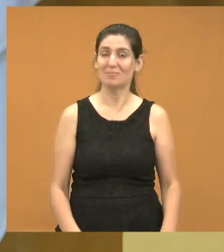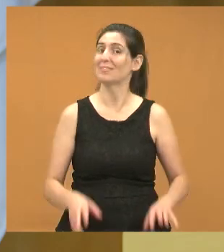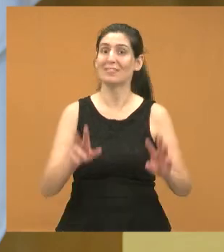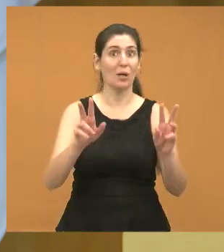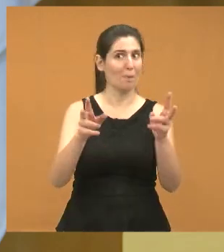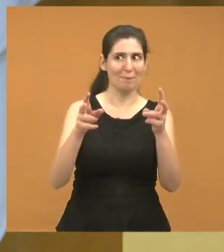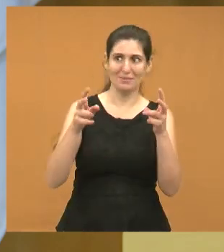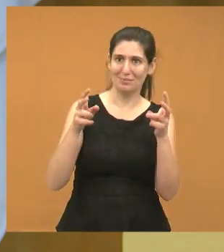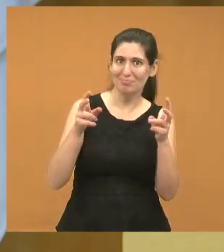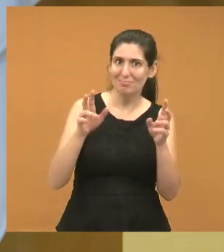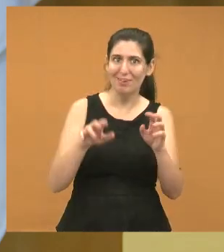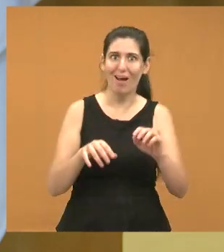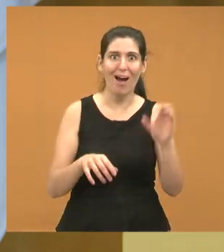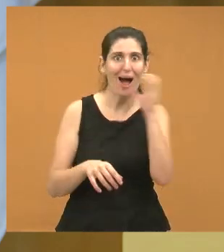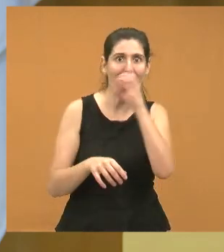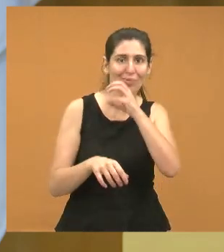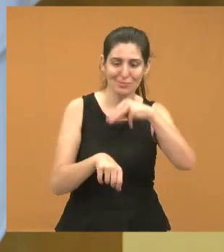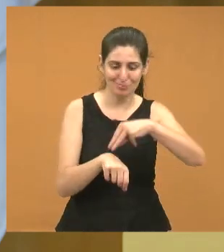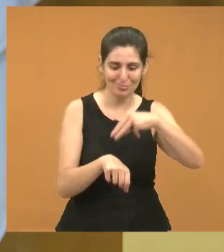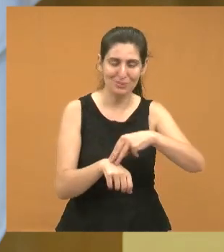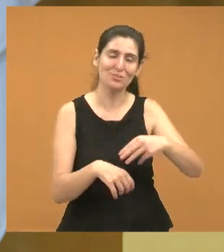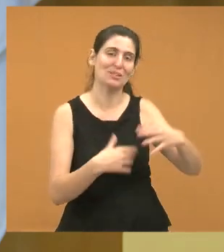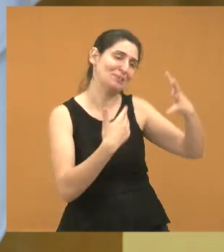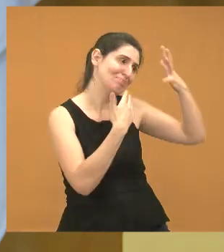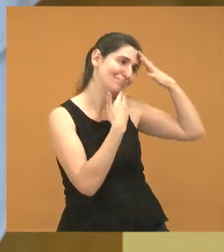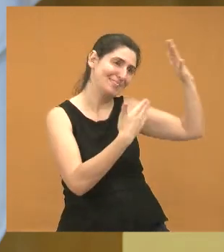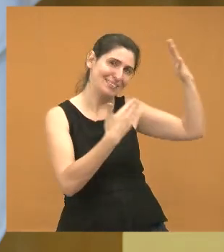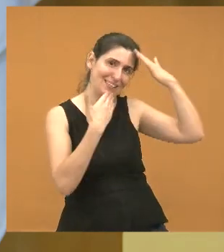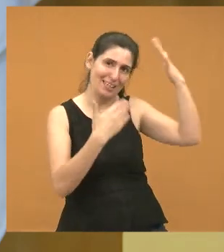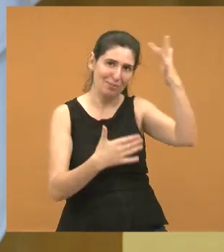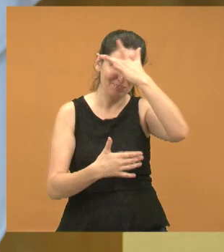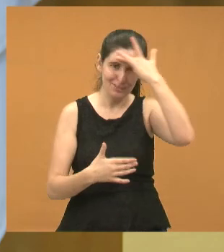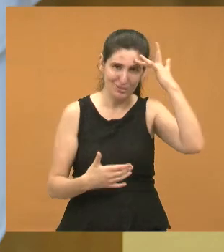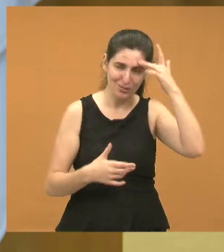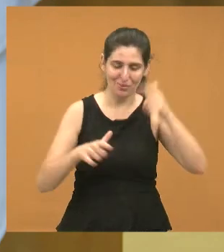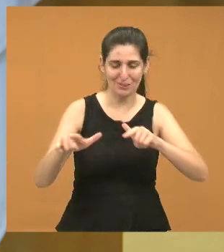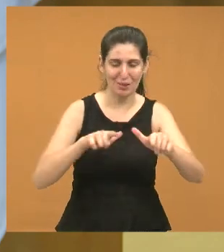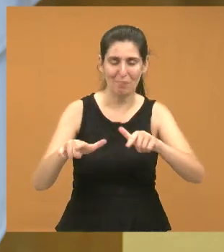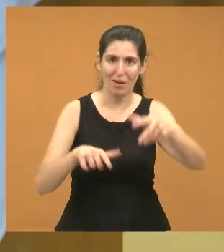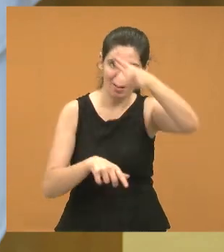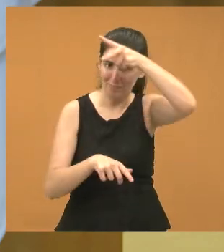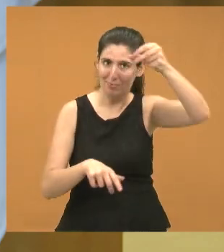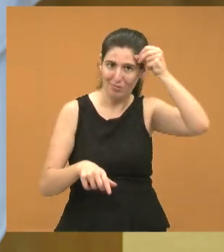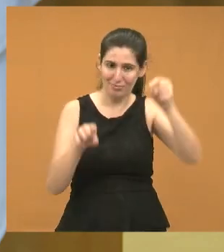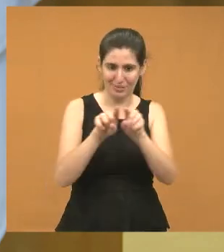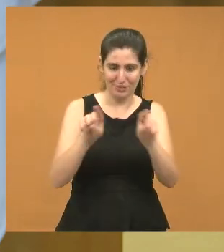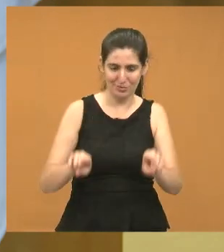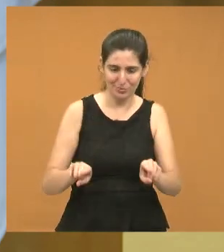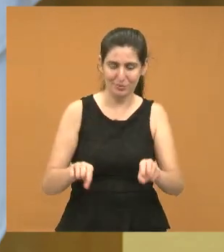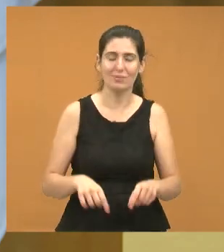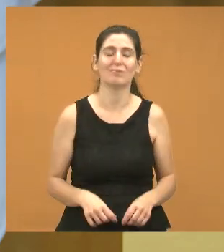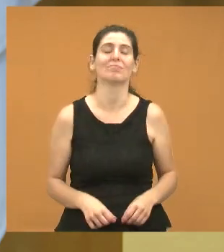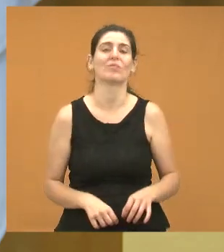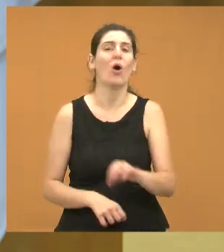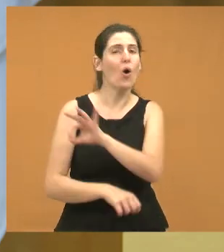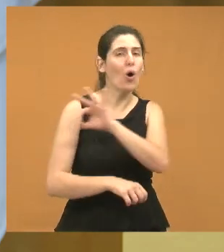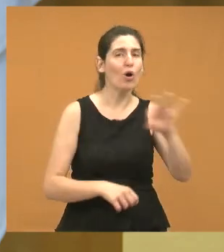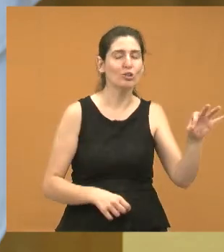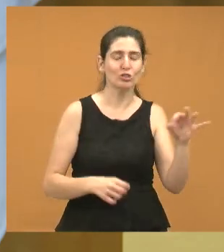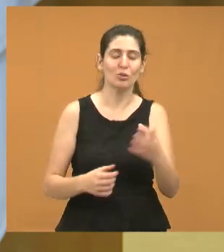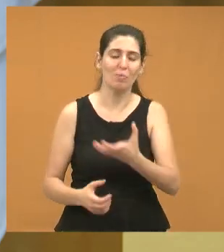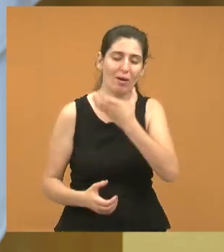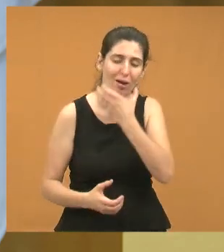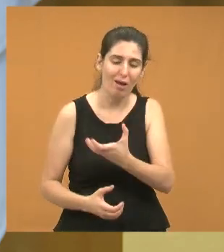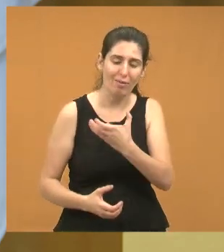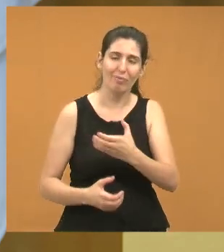o horário passar. Mas gostaria, então, de agradecer a todos os servidores da Prefeitura, como eu já falei, desejo a todos um ótimo Natal e um ano novo cheio de paz